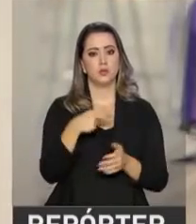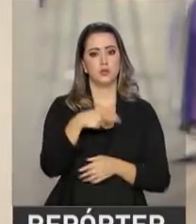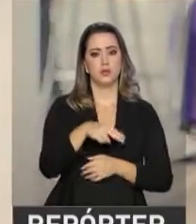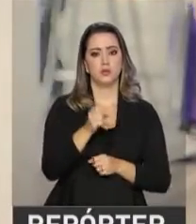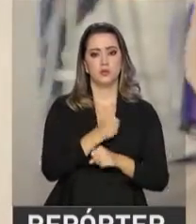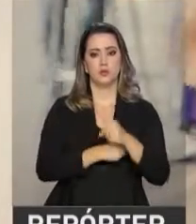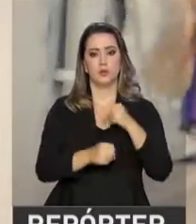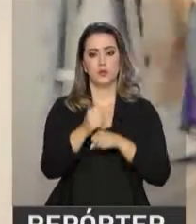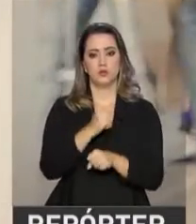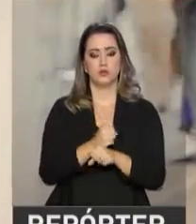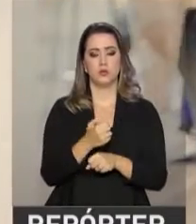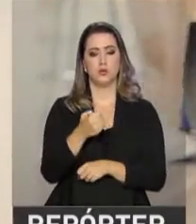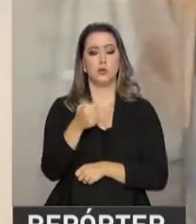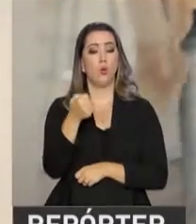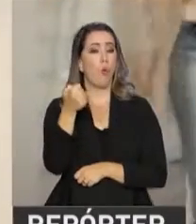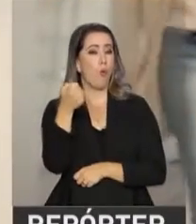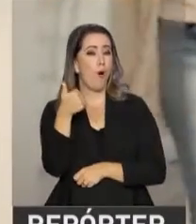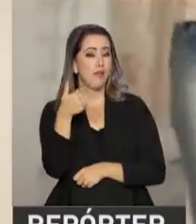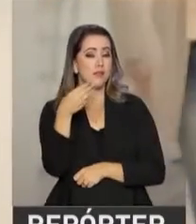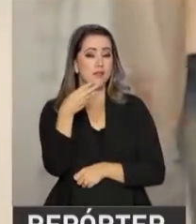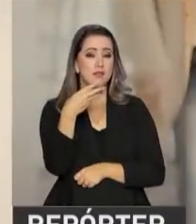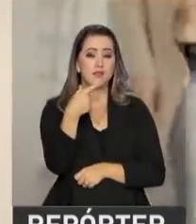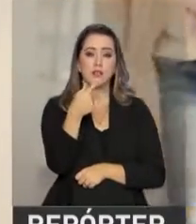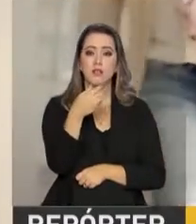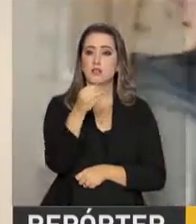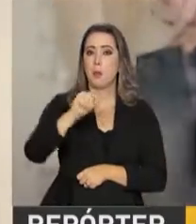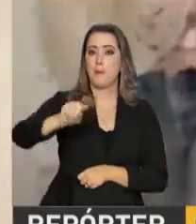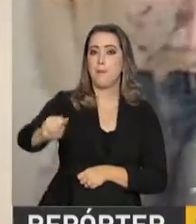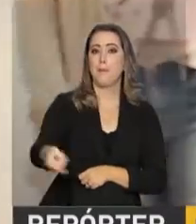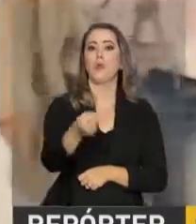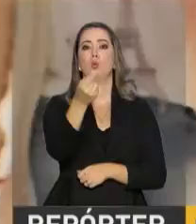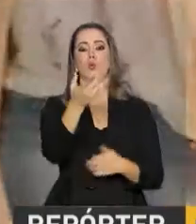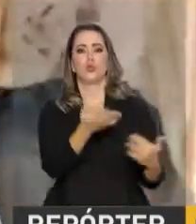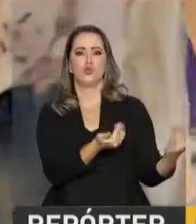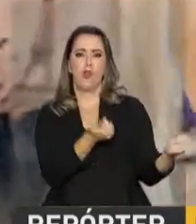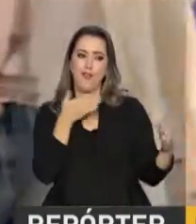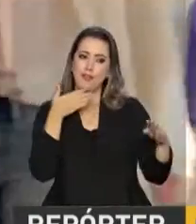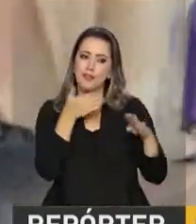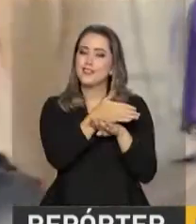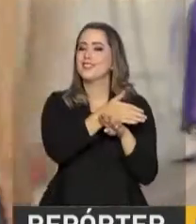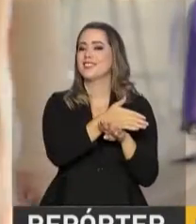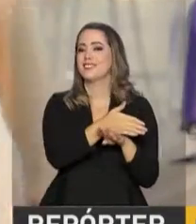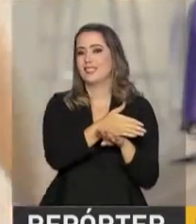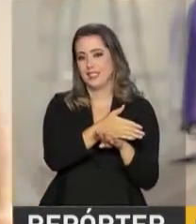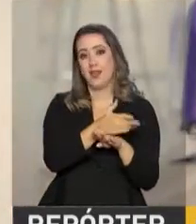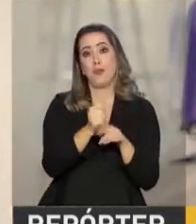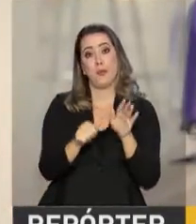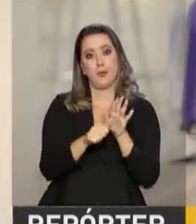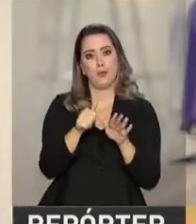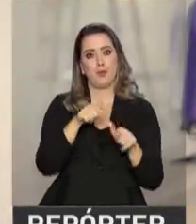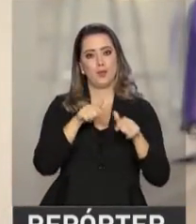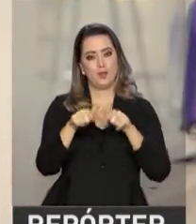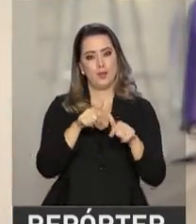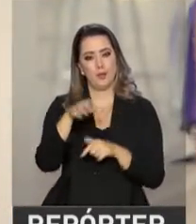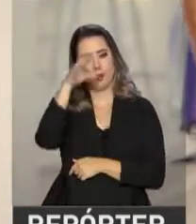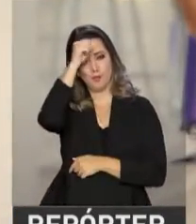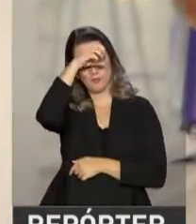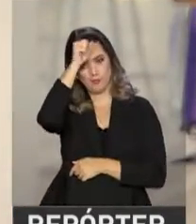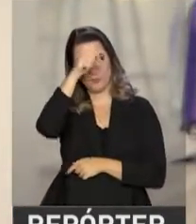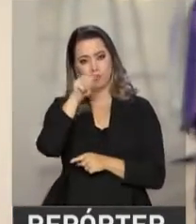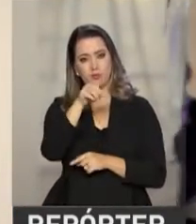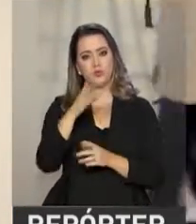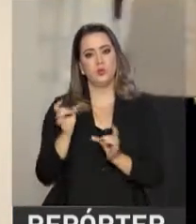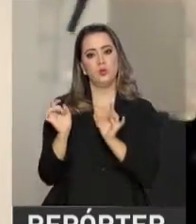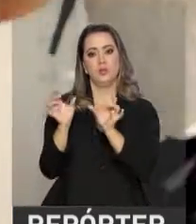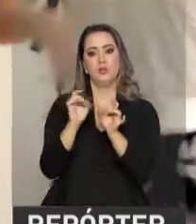passado, quase 370 mil jovens entraram no mercado de trabalho como aprendizes. Os setores que mais contrataram foram o